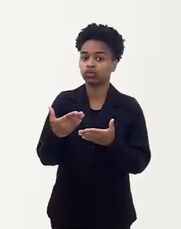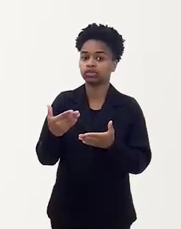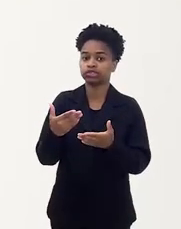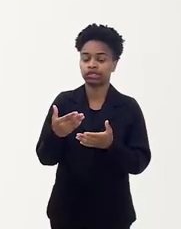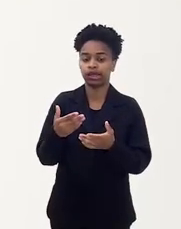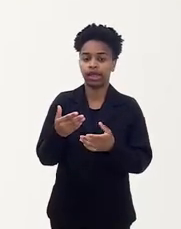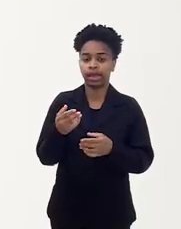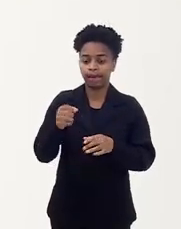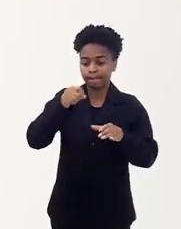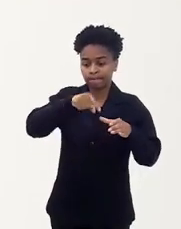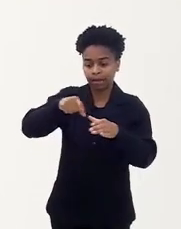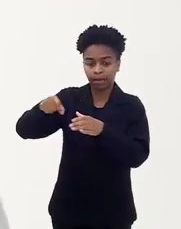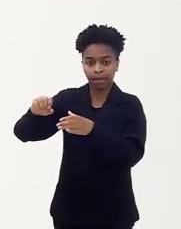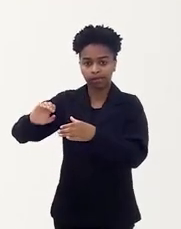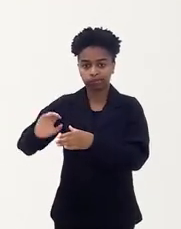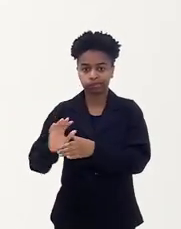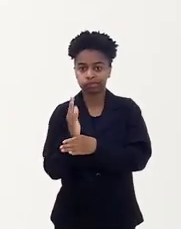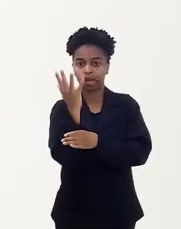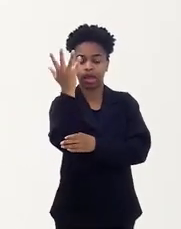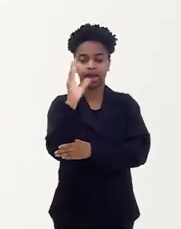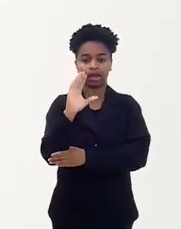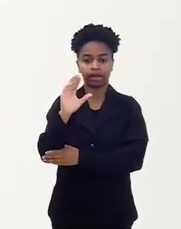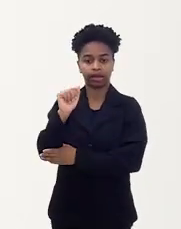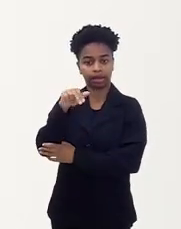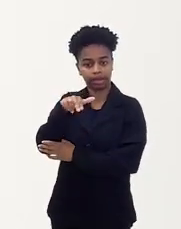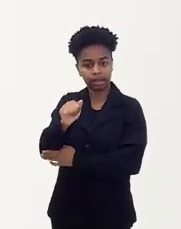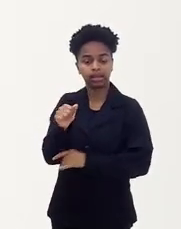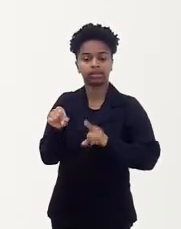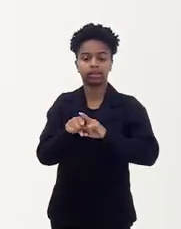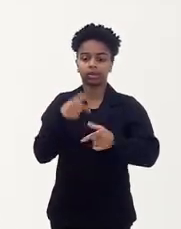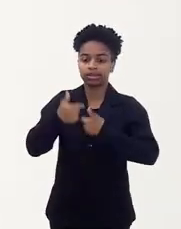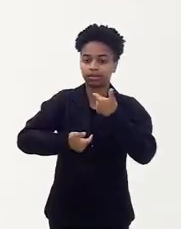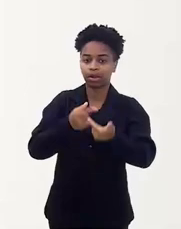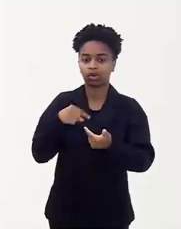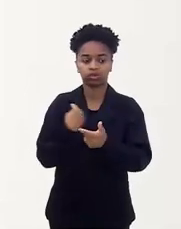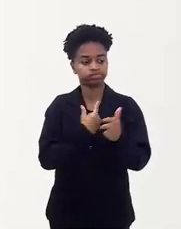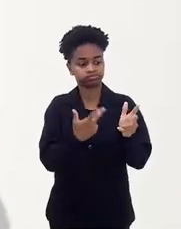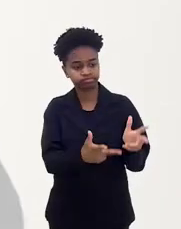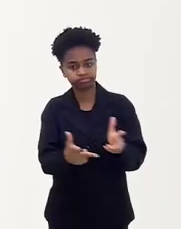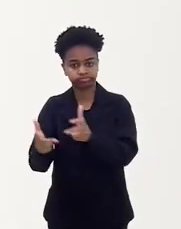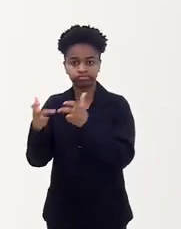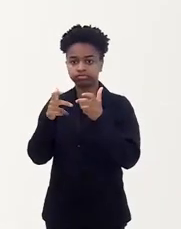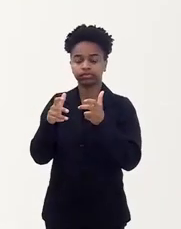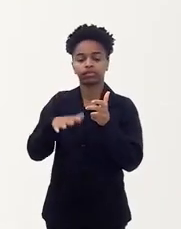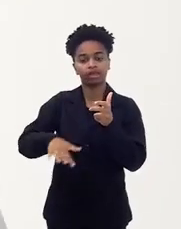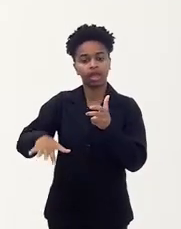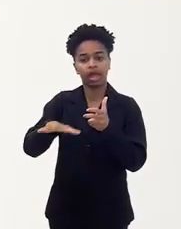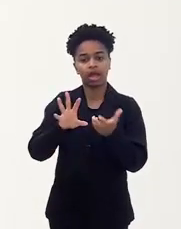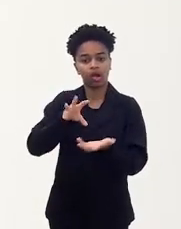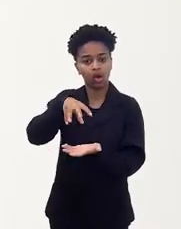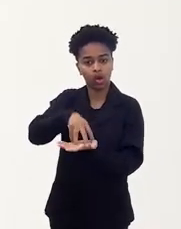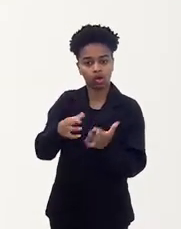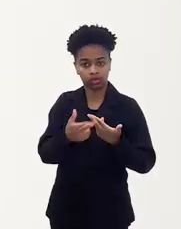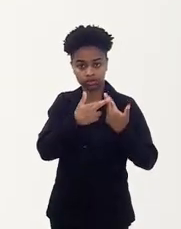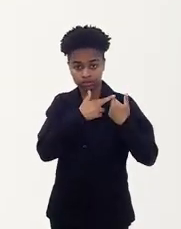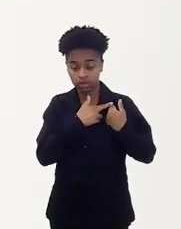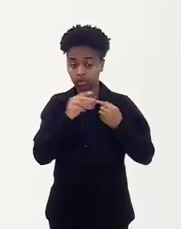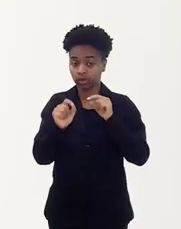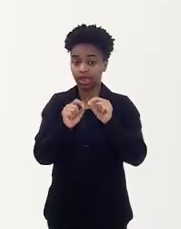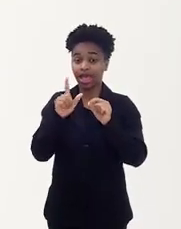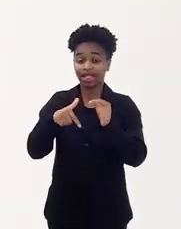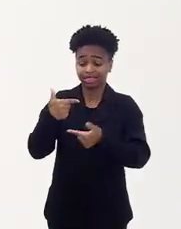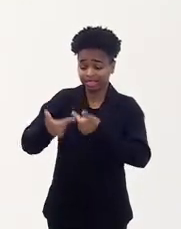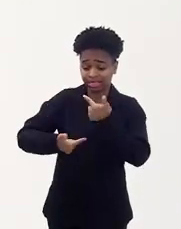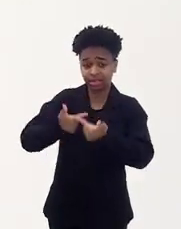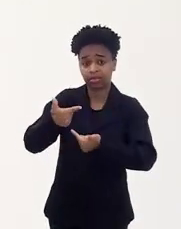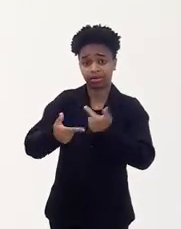há o cultivo da cana-de-açúcar e o emprego de força de trabalho que a gente observa e que provoca, enfim, os órgãos competentes para atuarem, é o